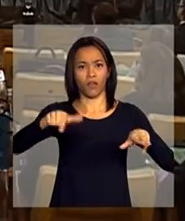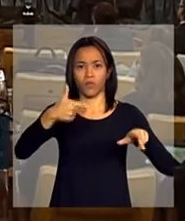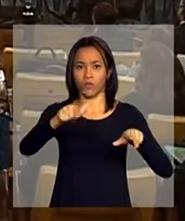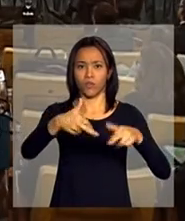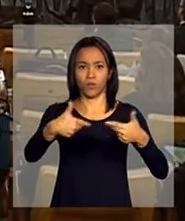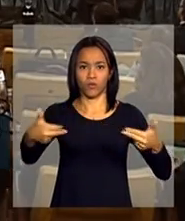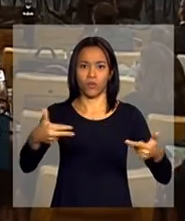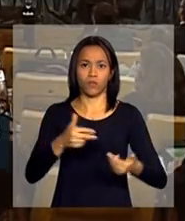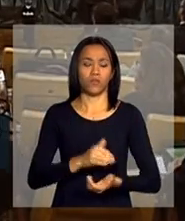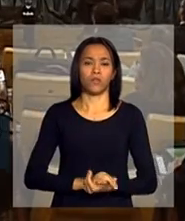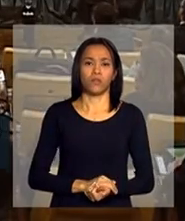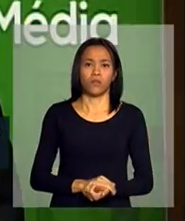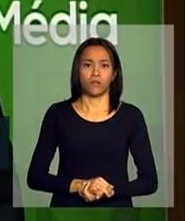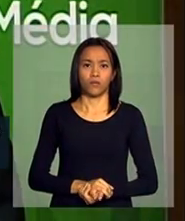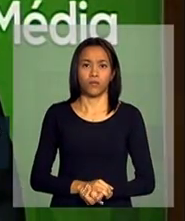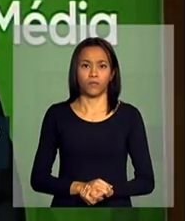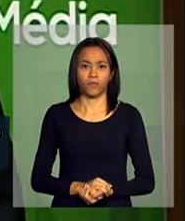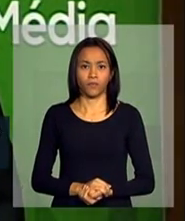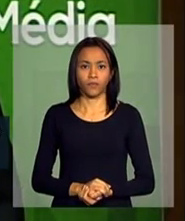Estatisticamente significativo.